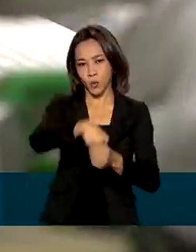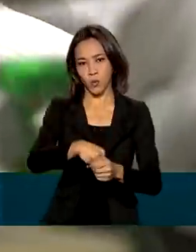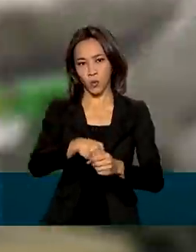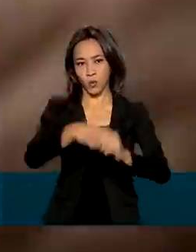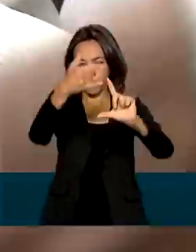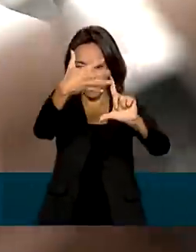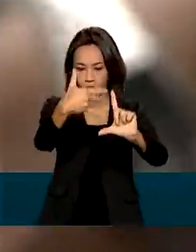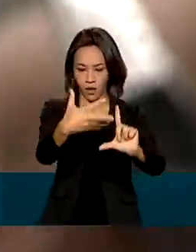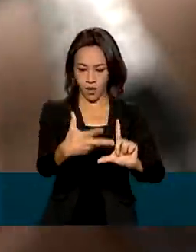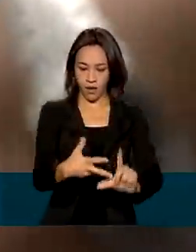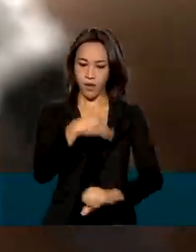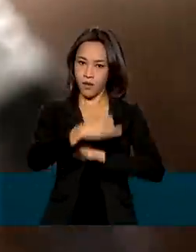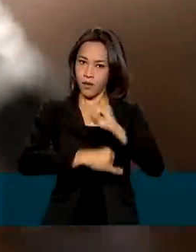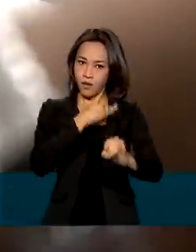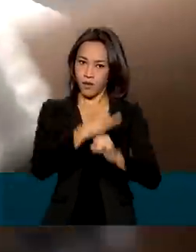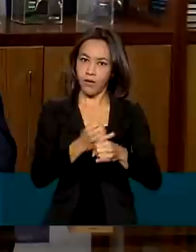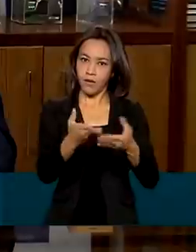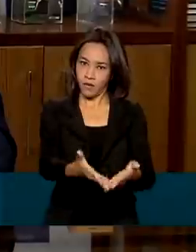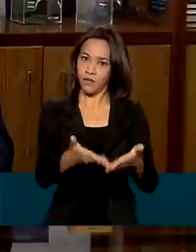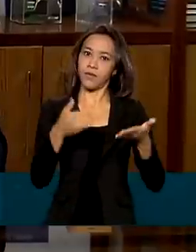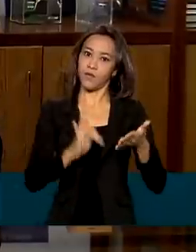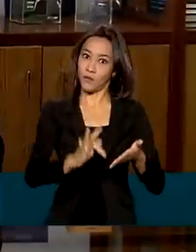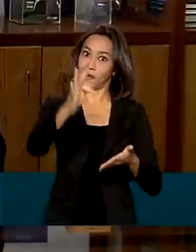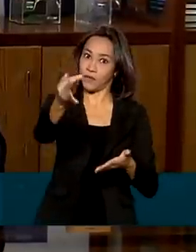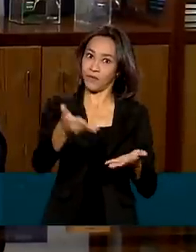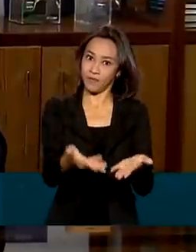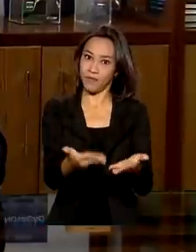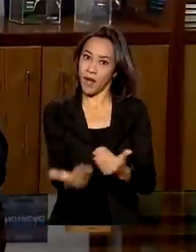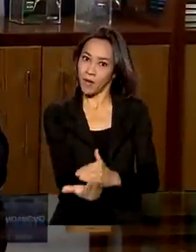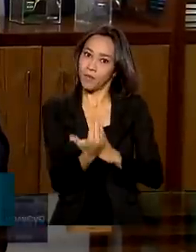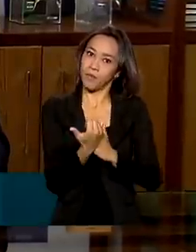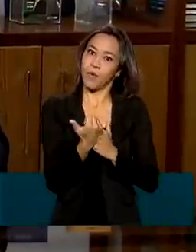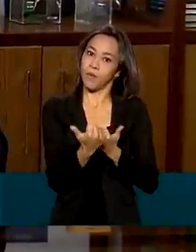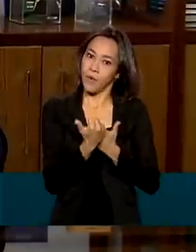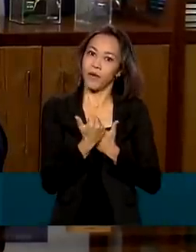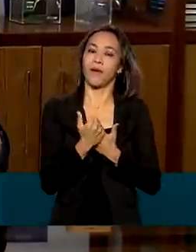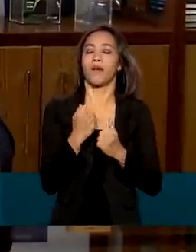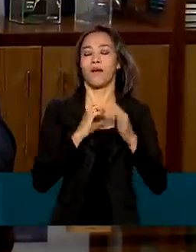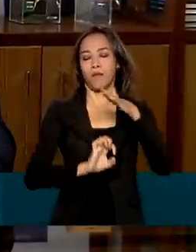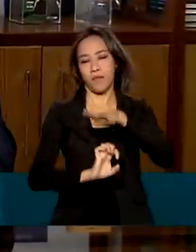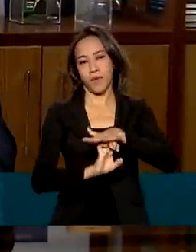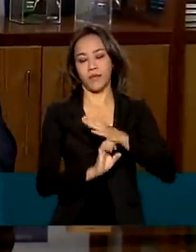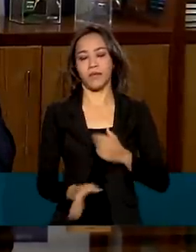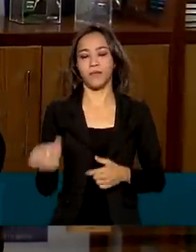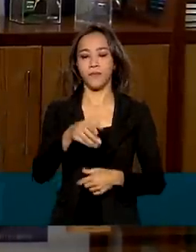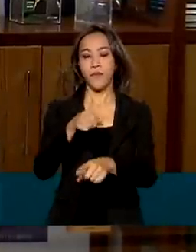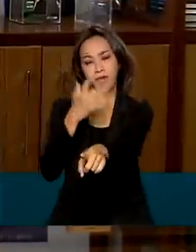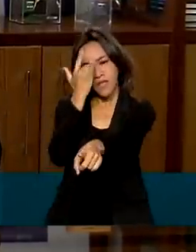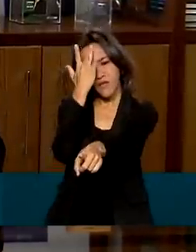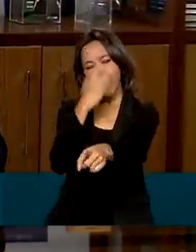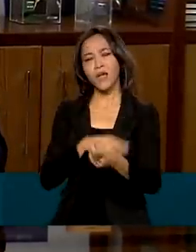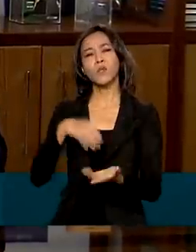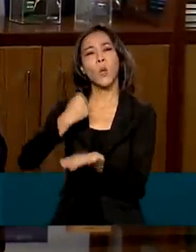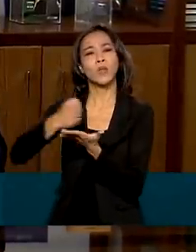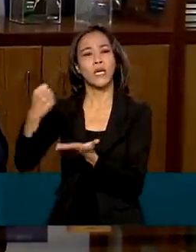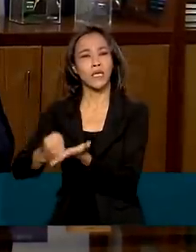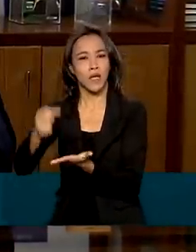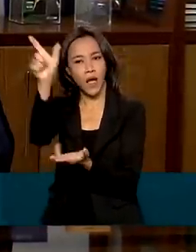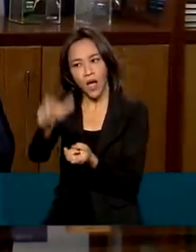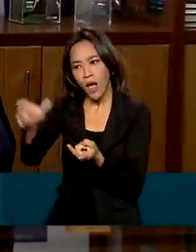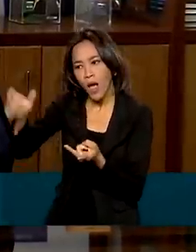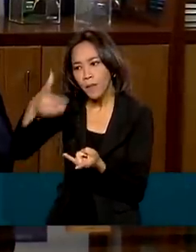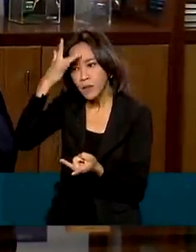atividades do dia a dia na futura empresa. Vai ser mais fácil, por exemplo, você contratar pessoas, você pagar impostos.